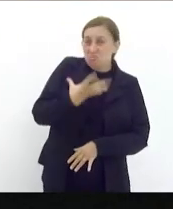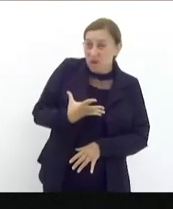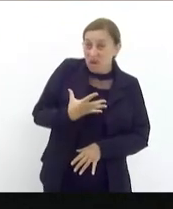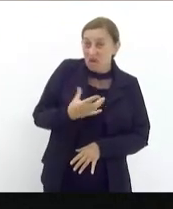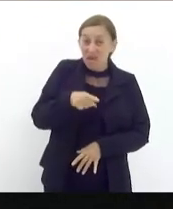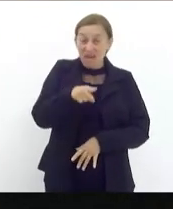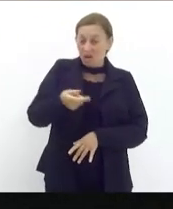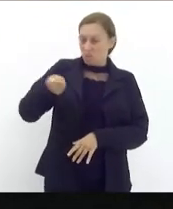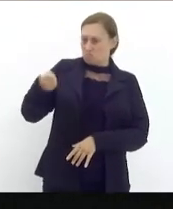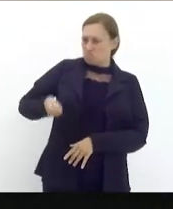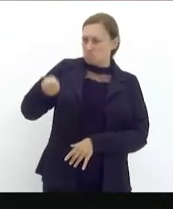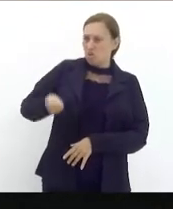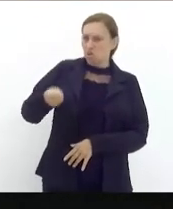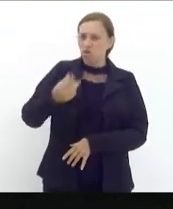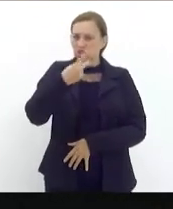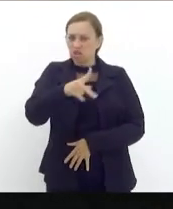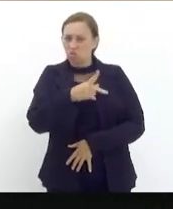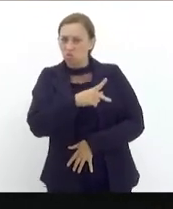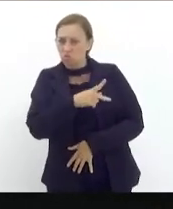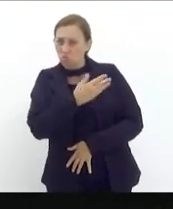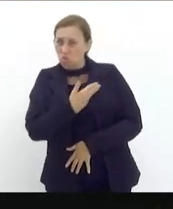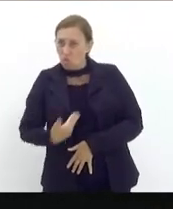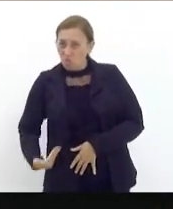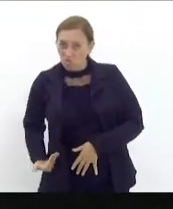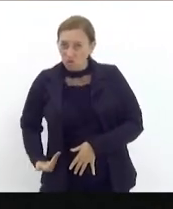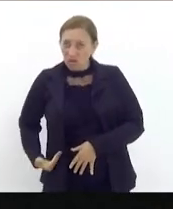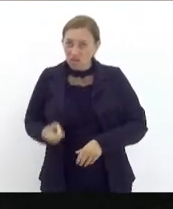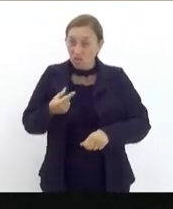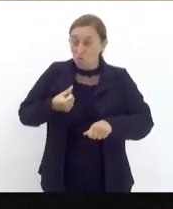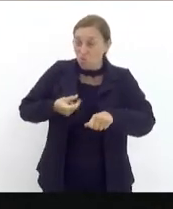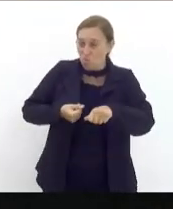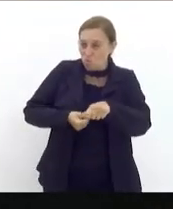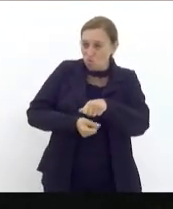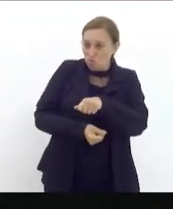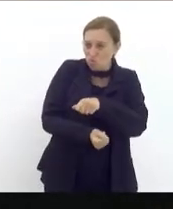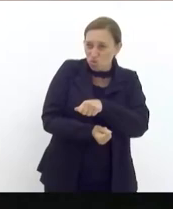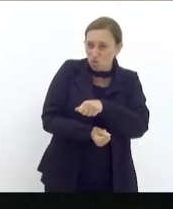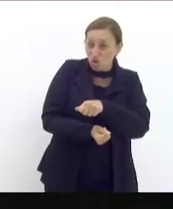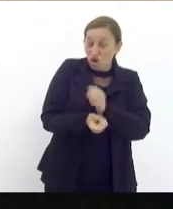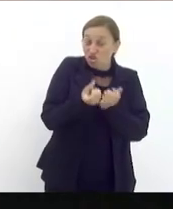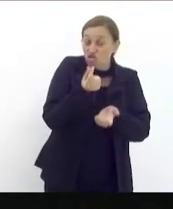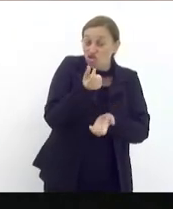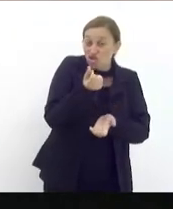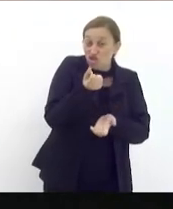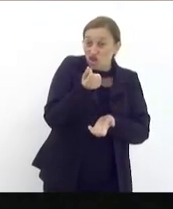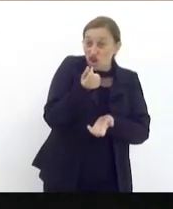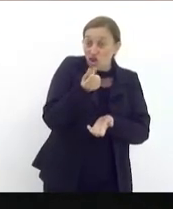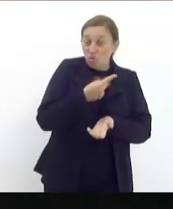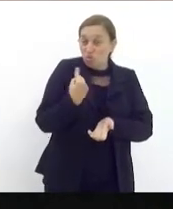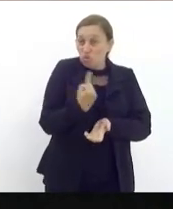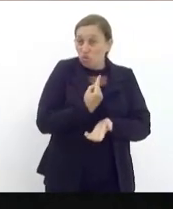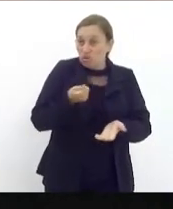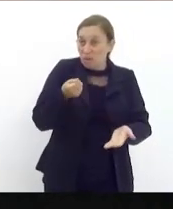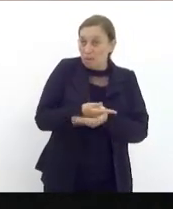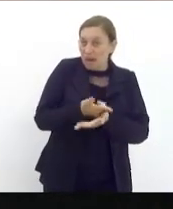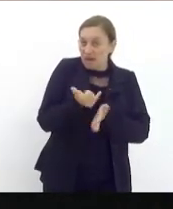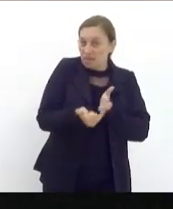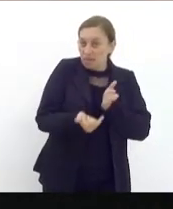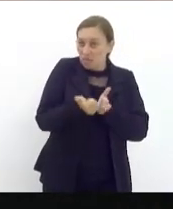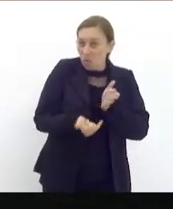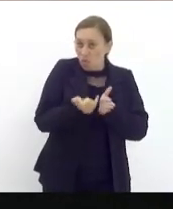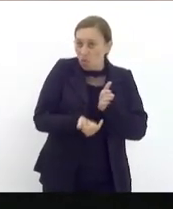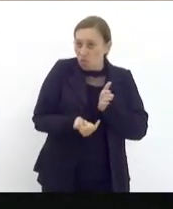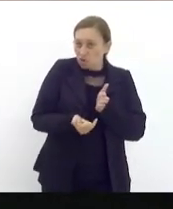ditaduras que o seu governo financiou botou dinheiro nosso do pagador de imposto em